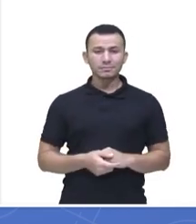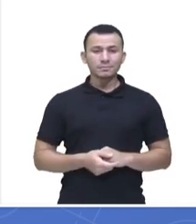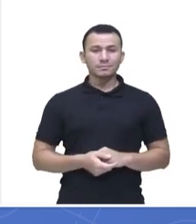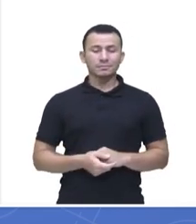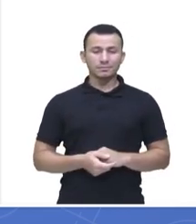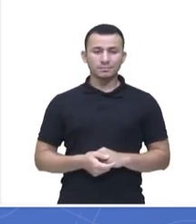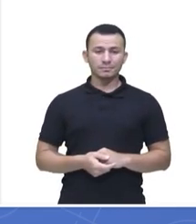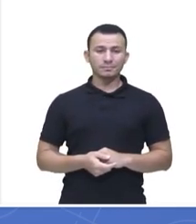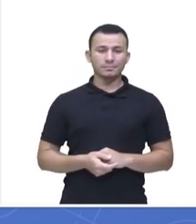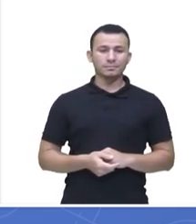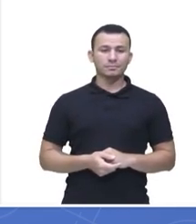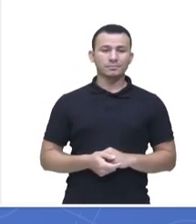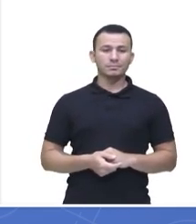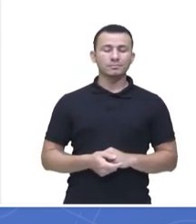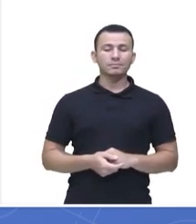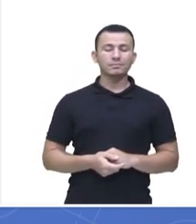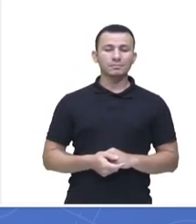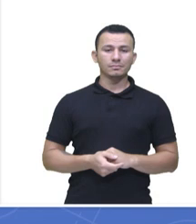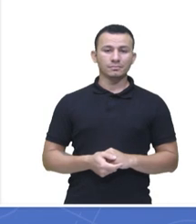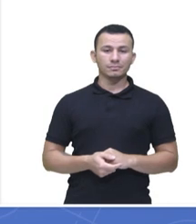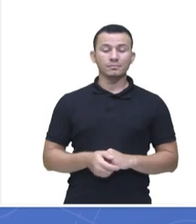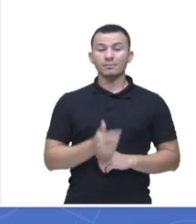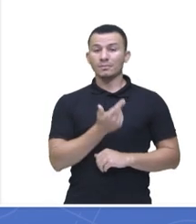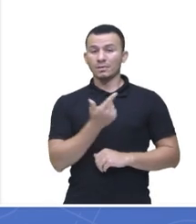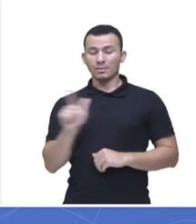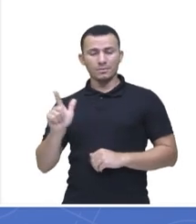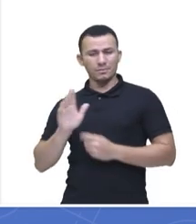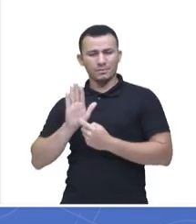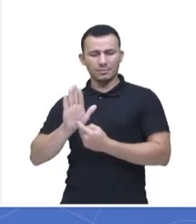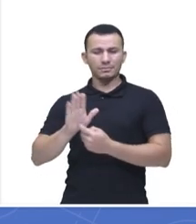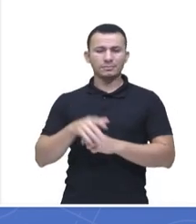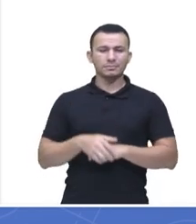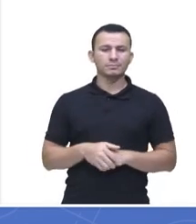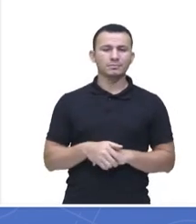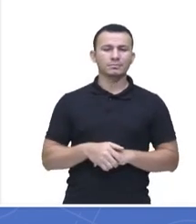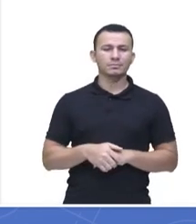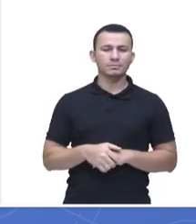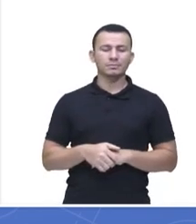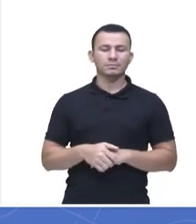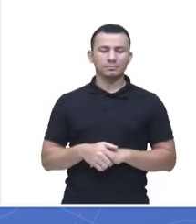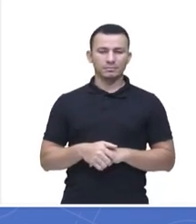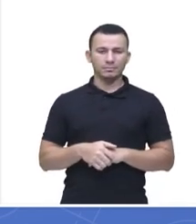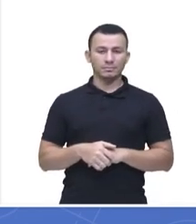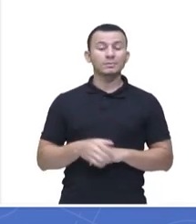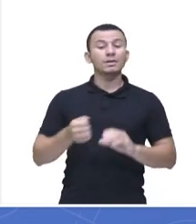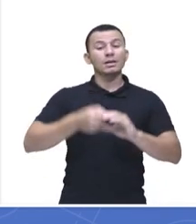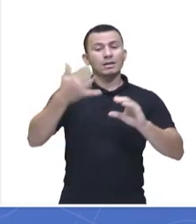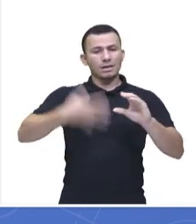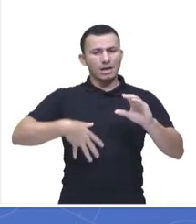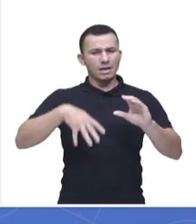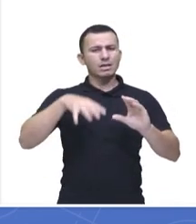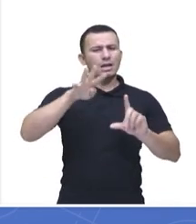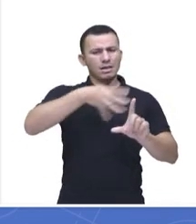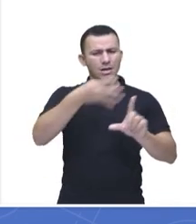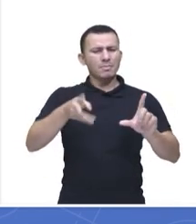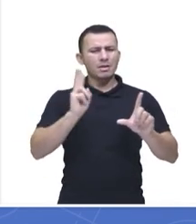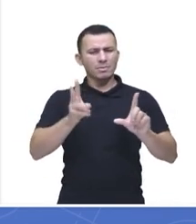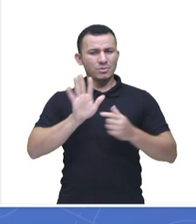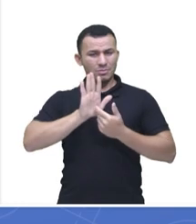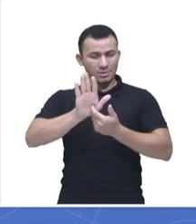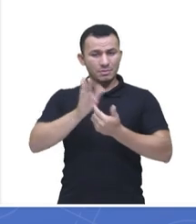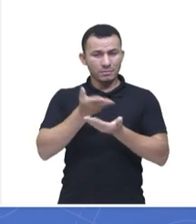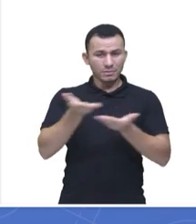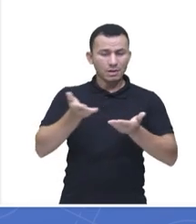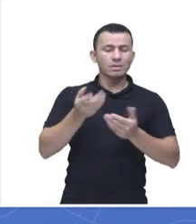A nossa outra, a próxima, olha só, pertence àquelas características da tabela, né? Do quadro, na verdade,